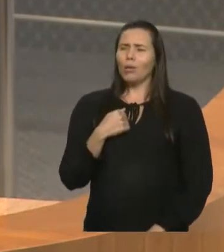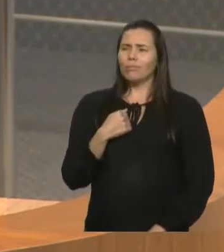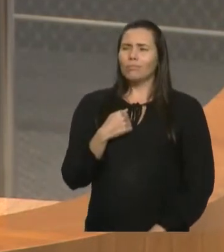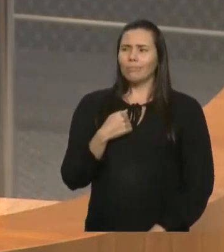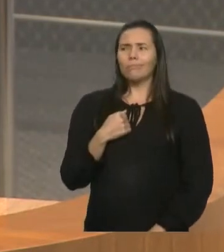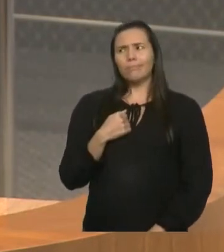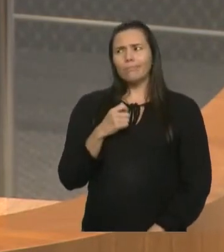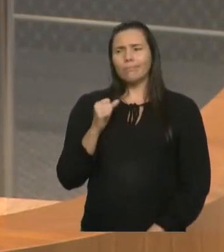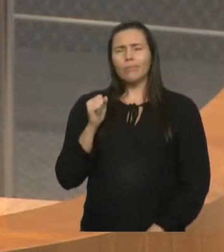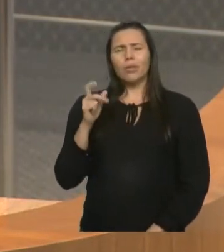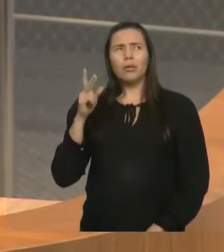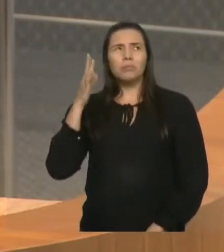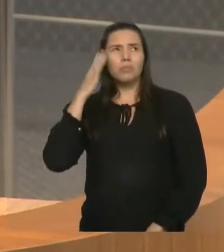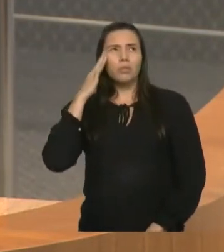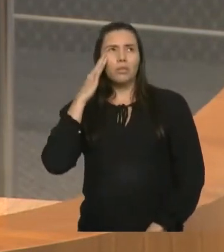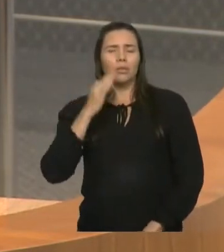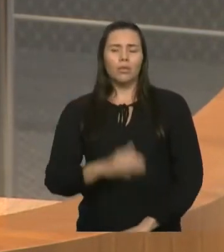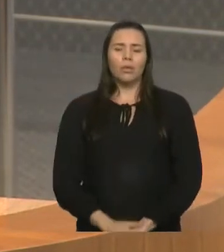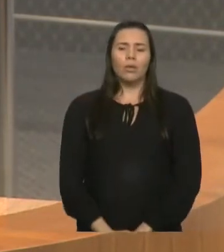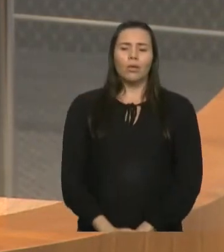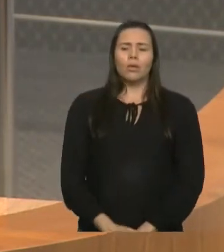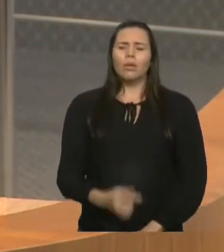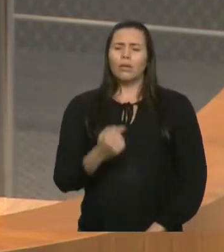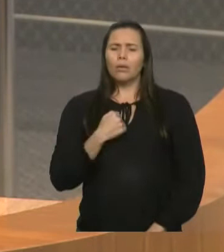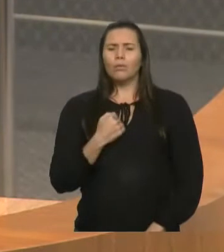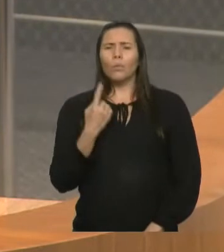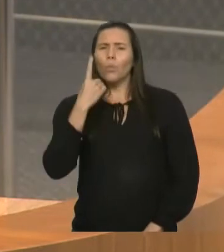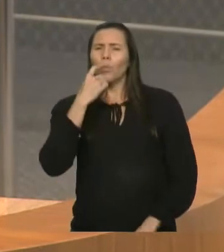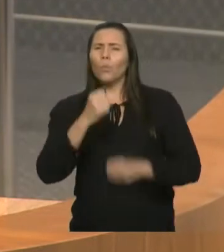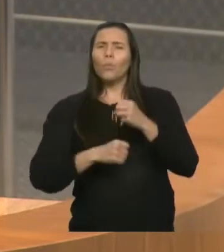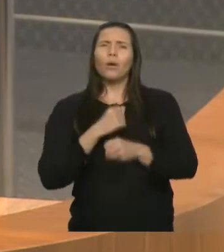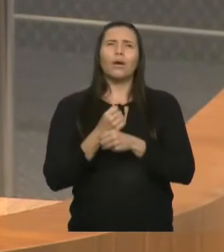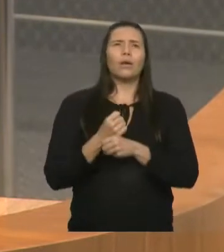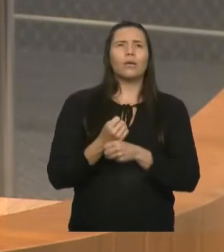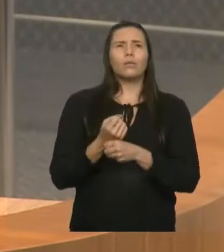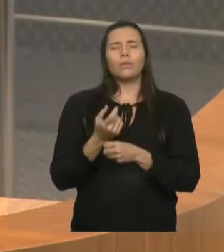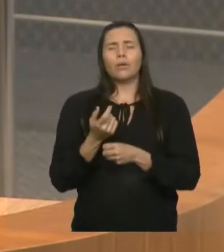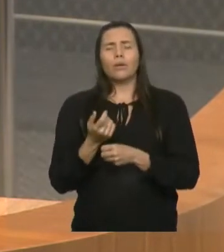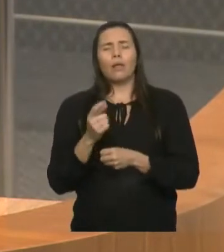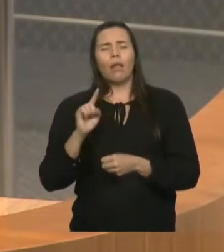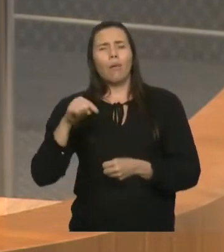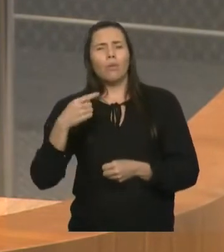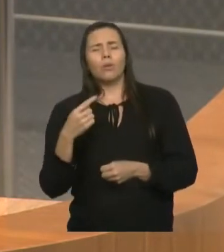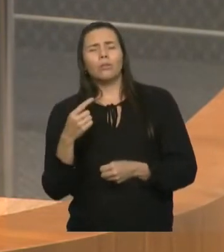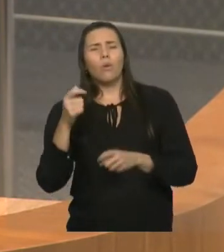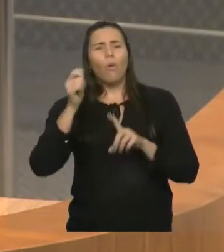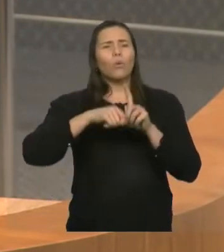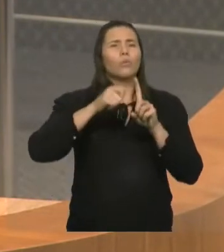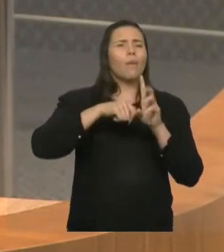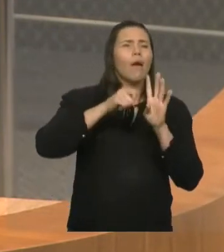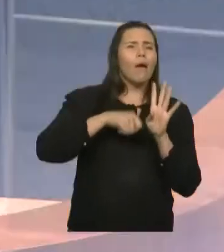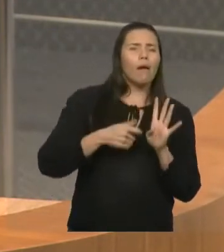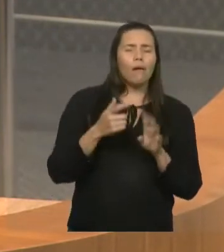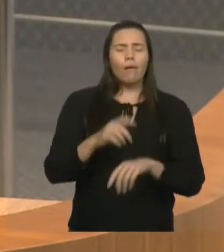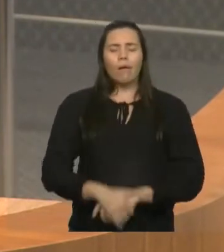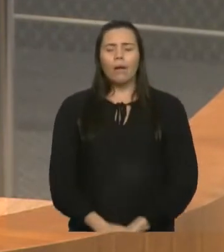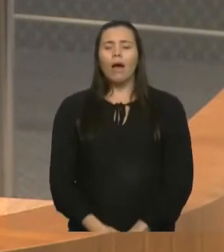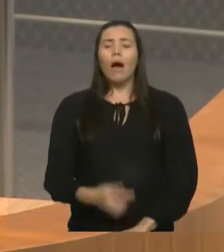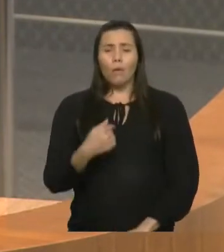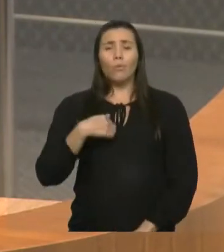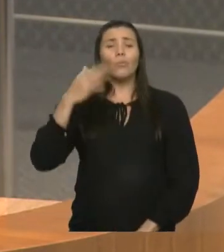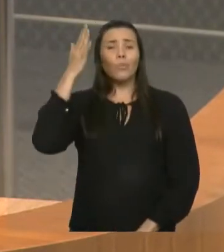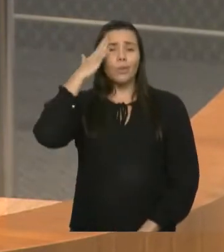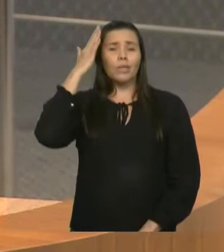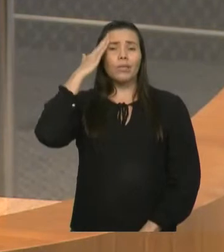mais de um ano. E agora eu fui entender o grande significado dessa palavra, da